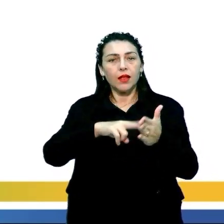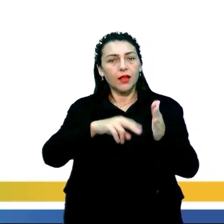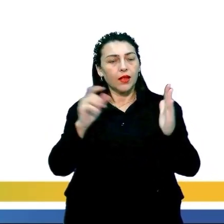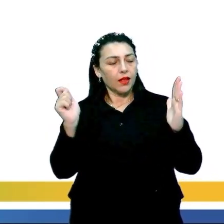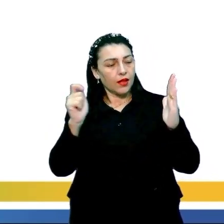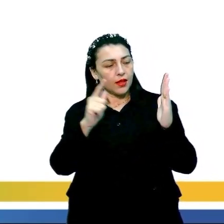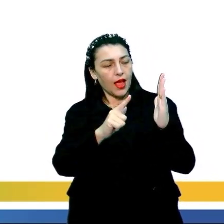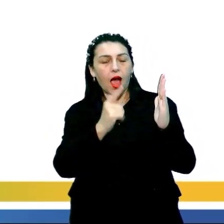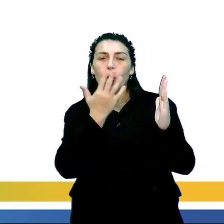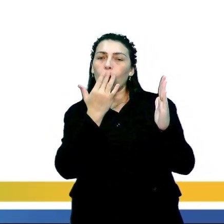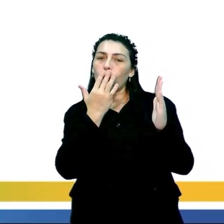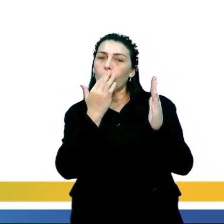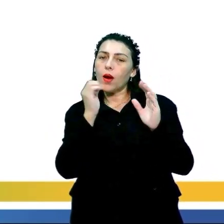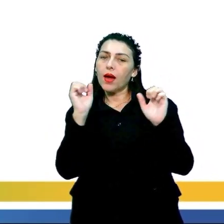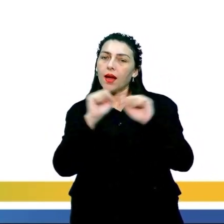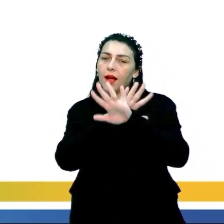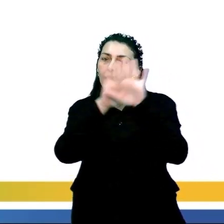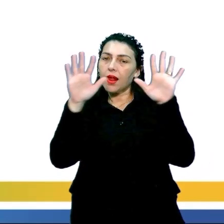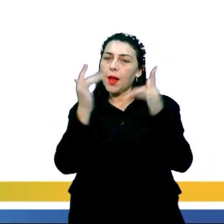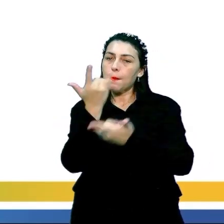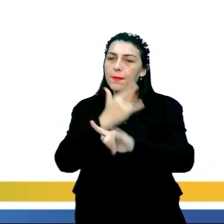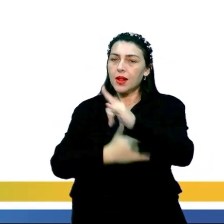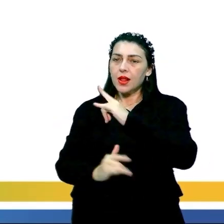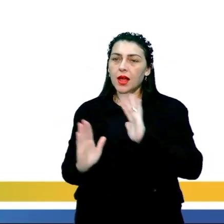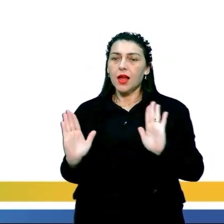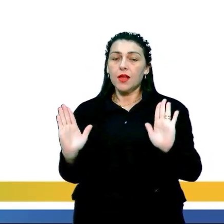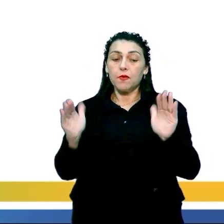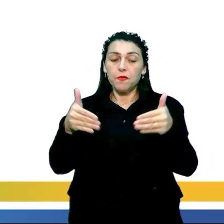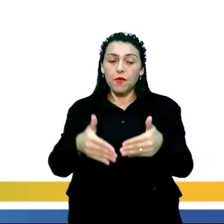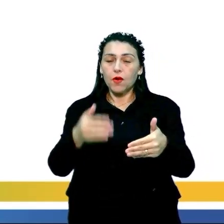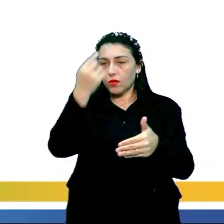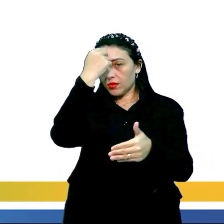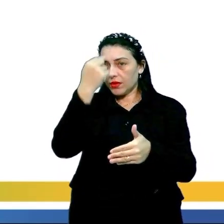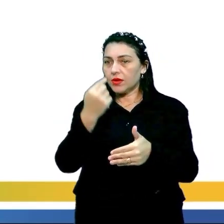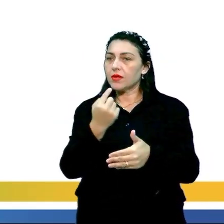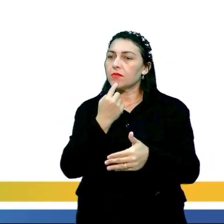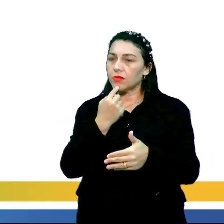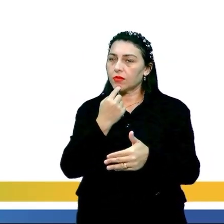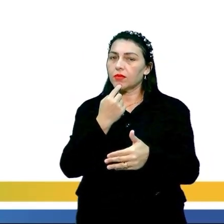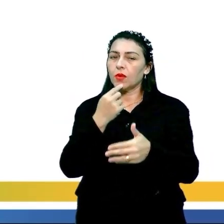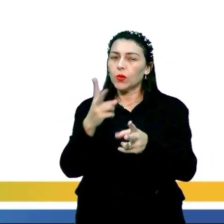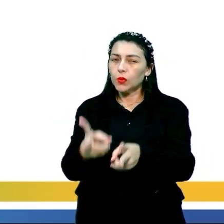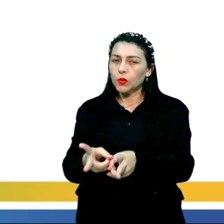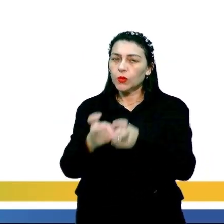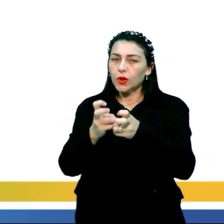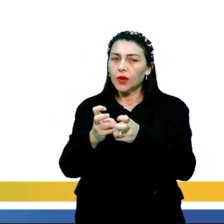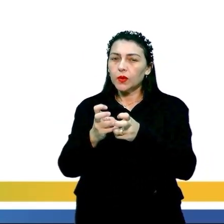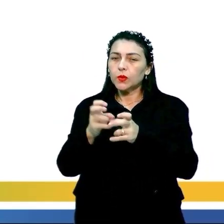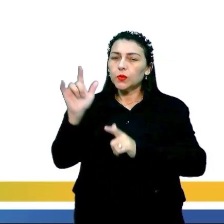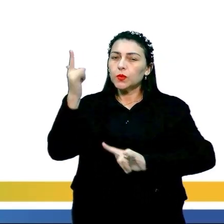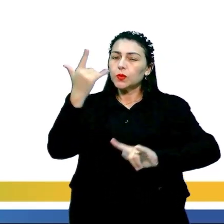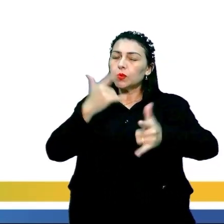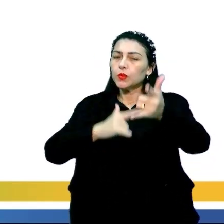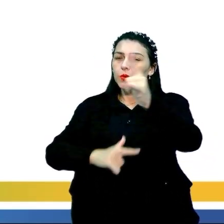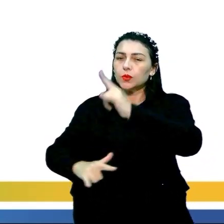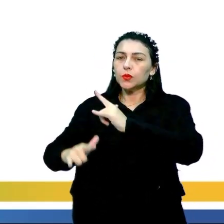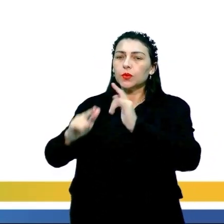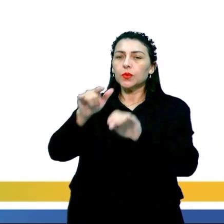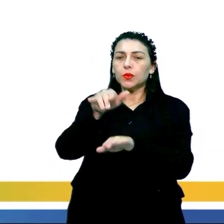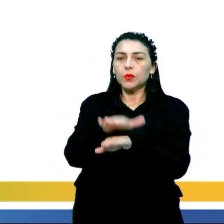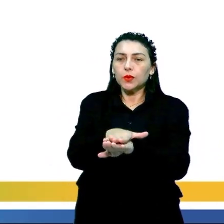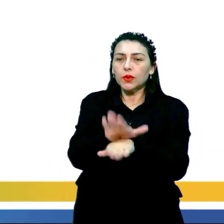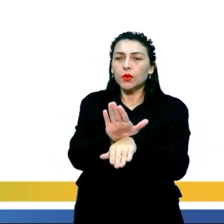cores claras e brilhantes, e foco nas paisagens, de modo a captar a luminosidade do movimento e as sombras.